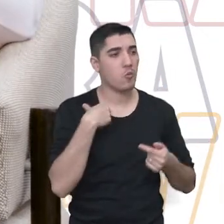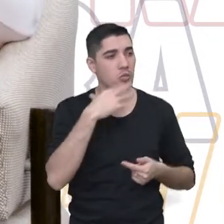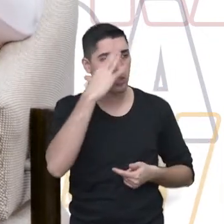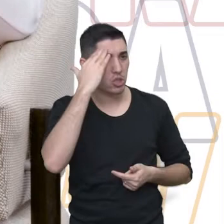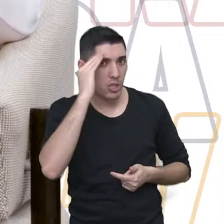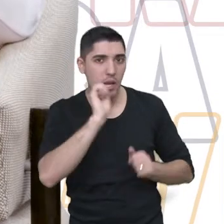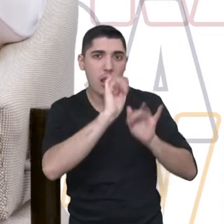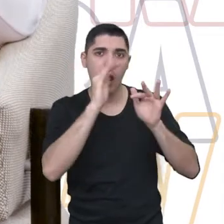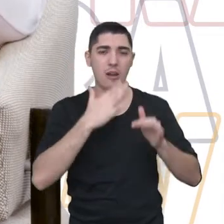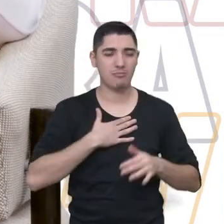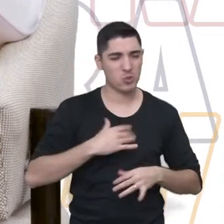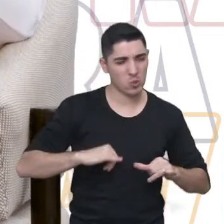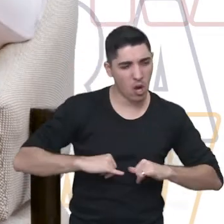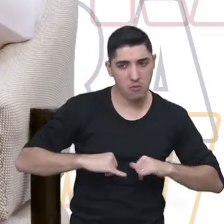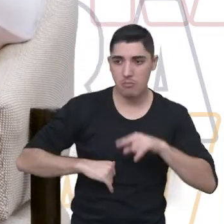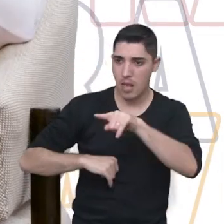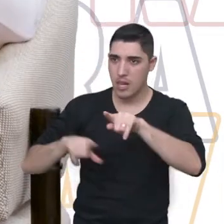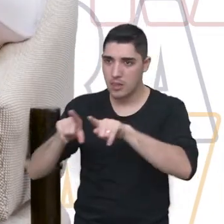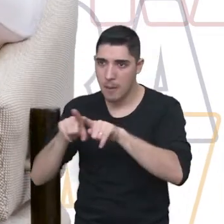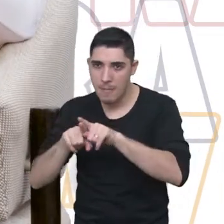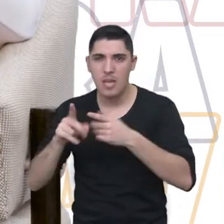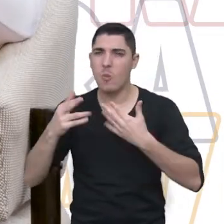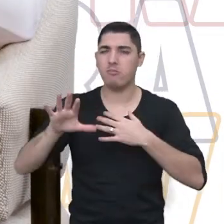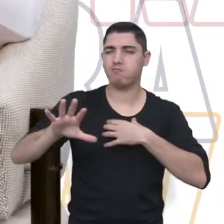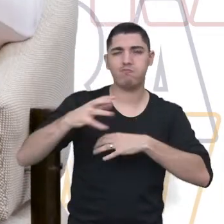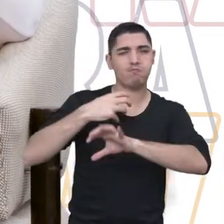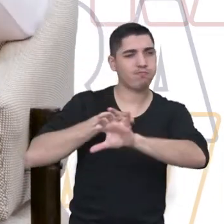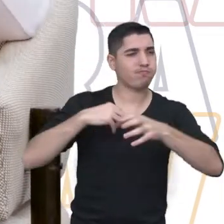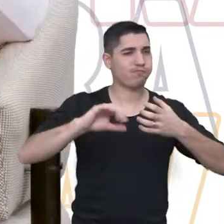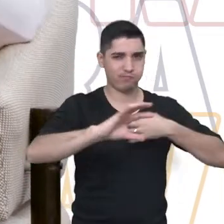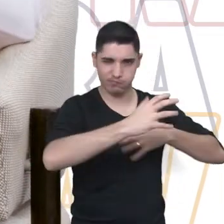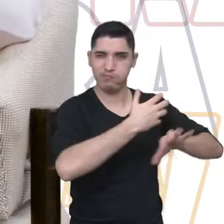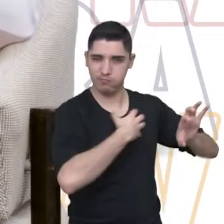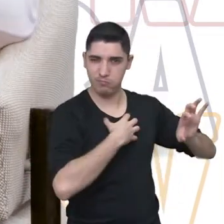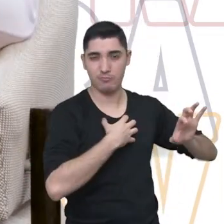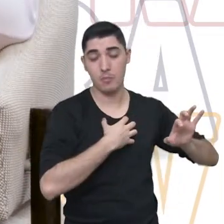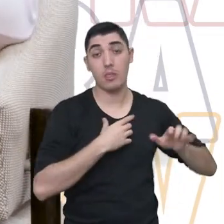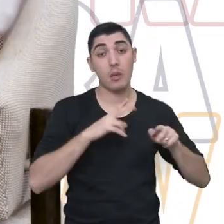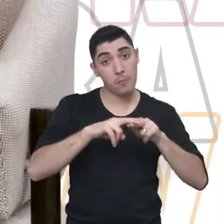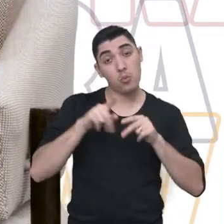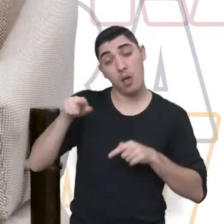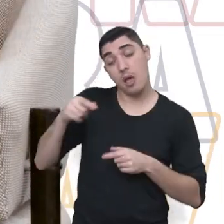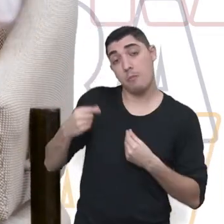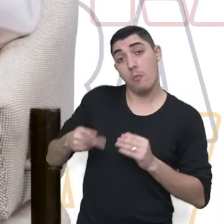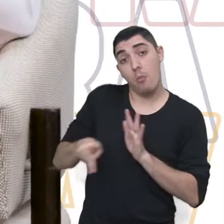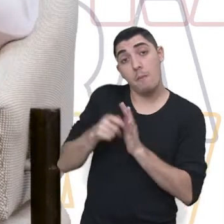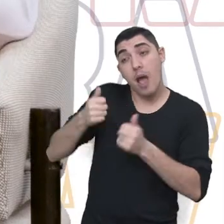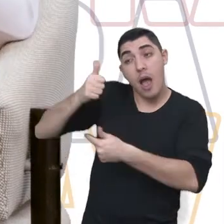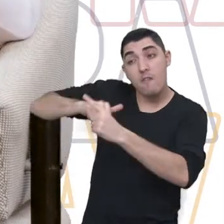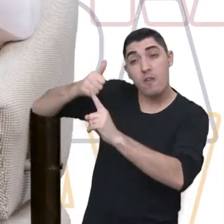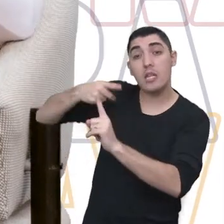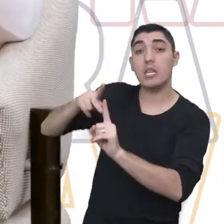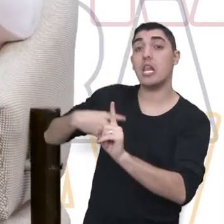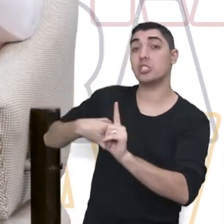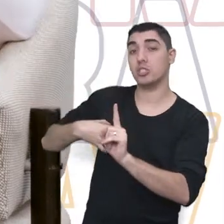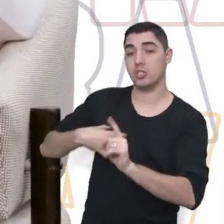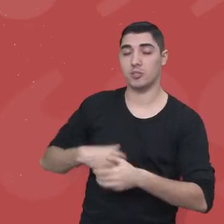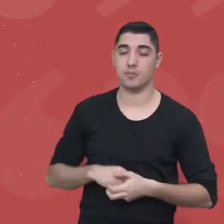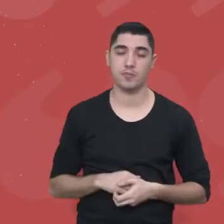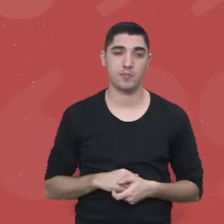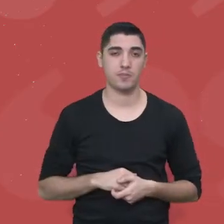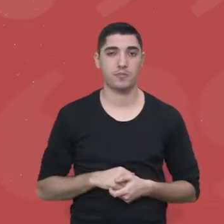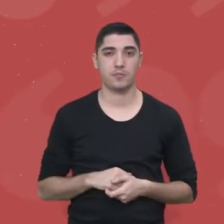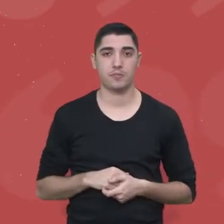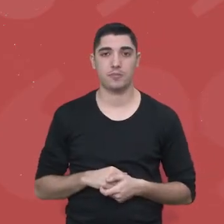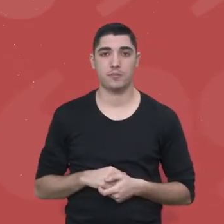do outro, entendendo que não estão sozinhos, né? Então, é importante que a pessoa esteja nessa condição. E isso é avaliado nesse primeiro encontro.